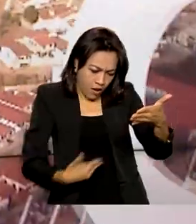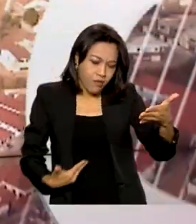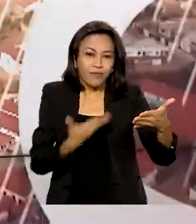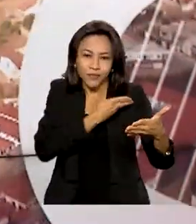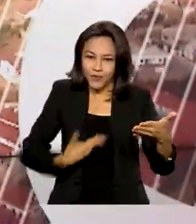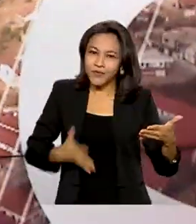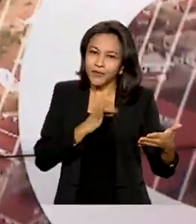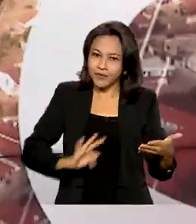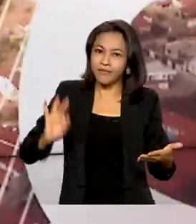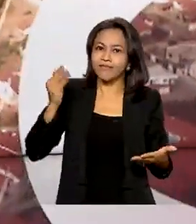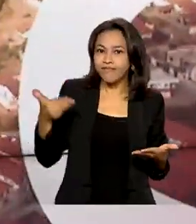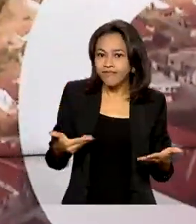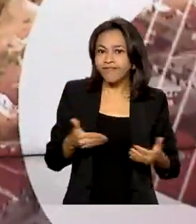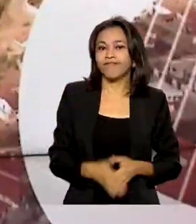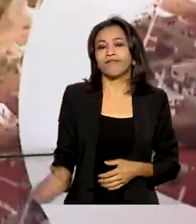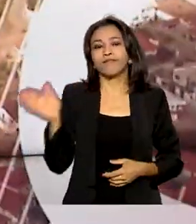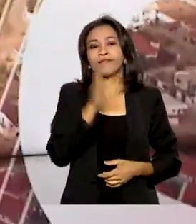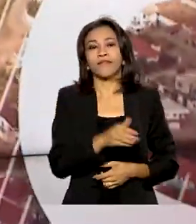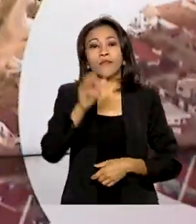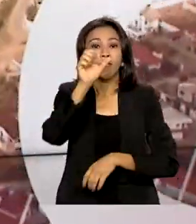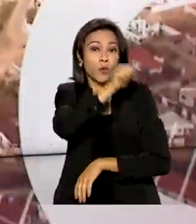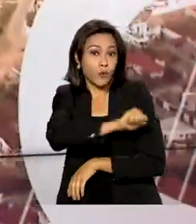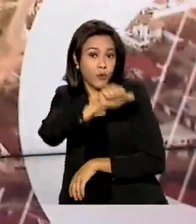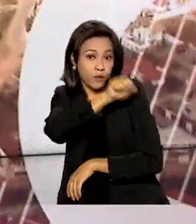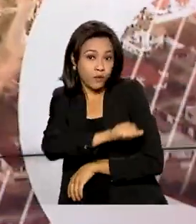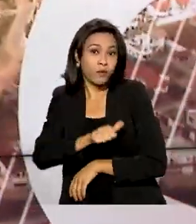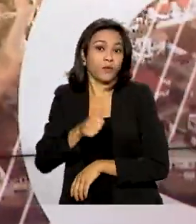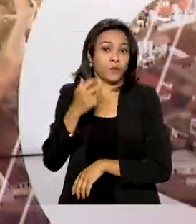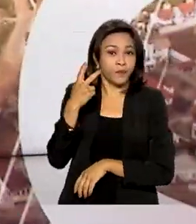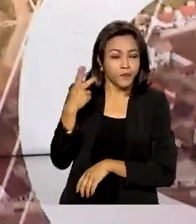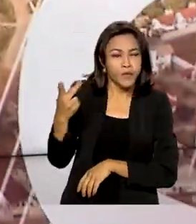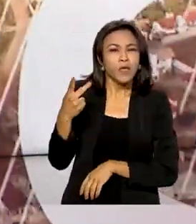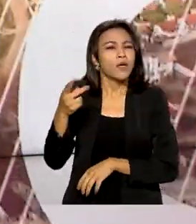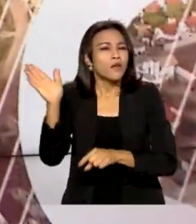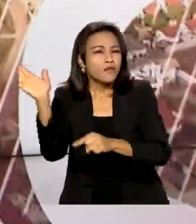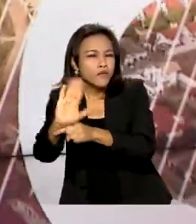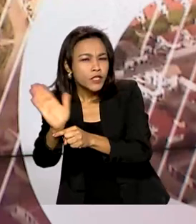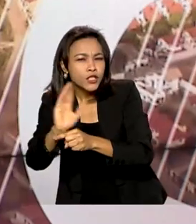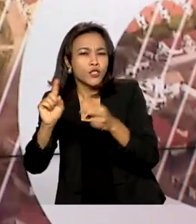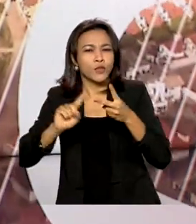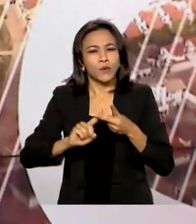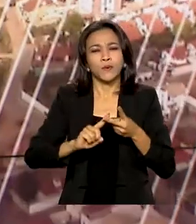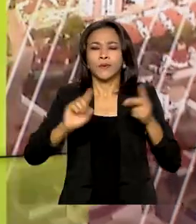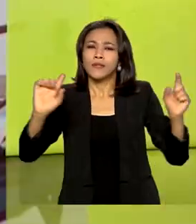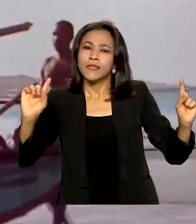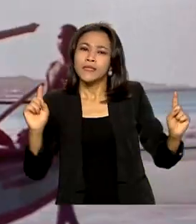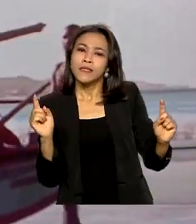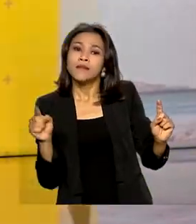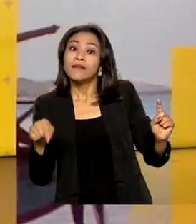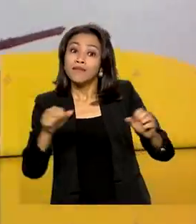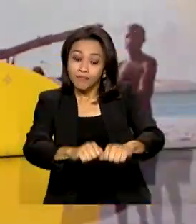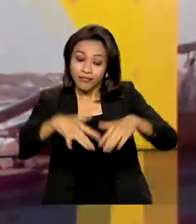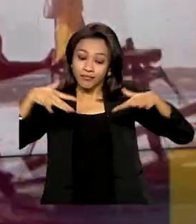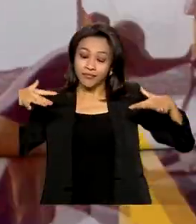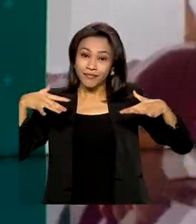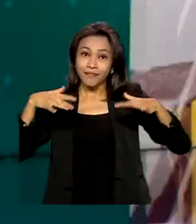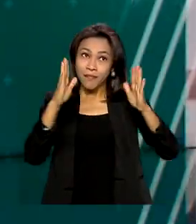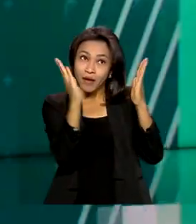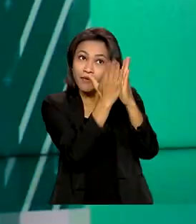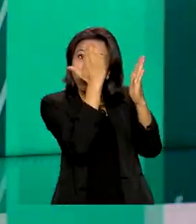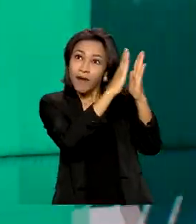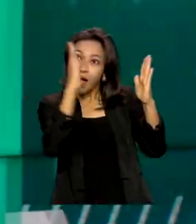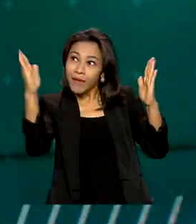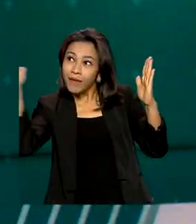No Rio de Janeiro, o acervo de produções em vídeo e para o cinema do Arquivo Nacional completa 40 anos.